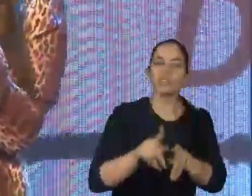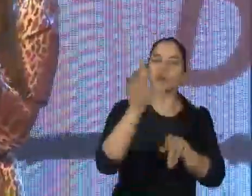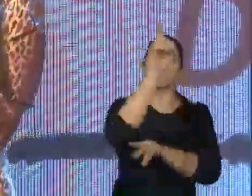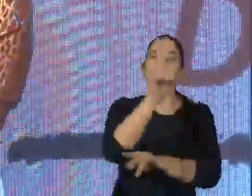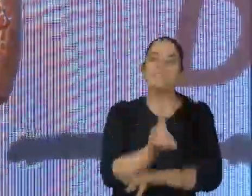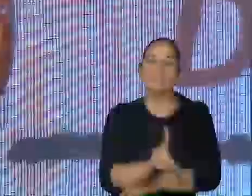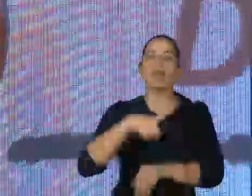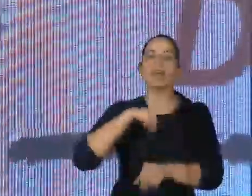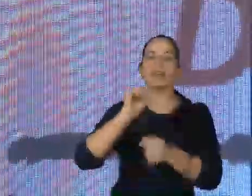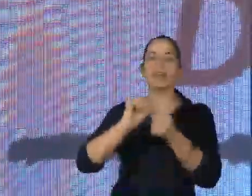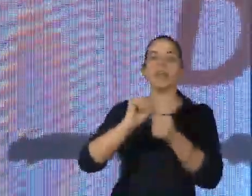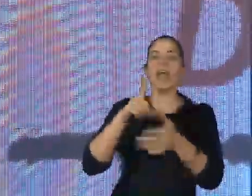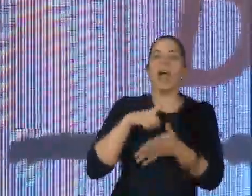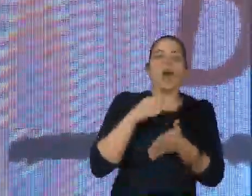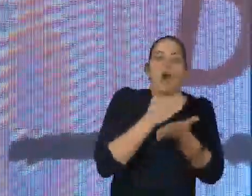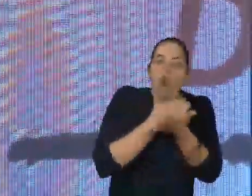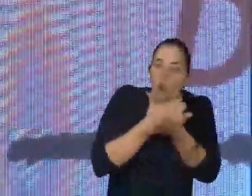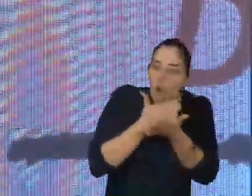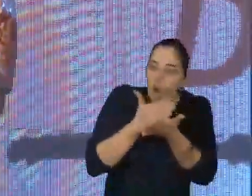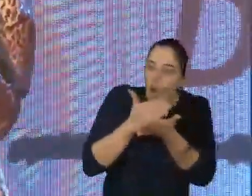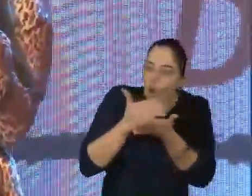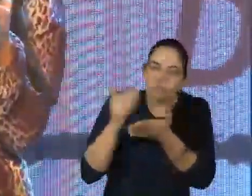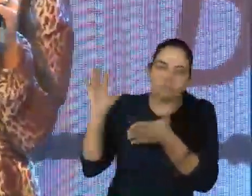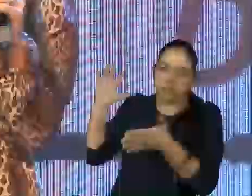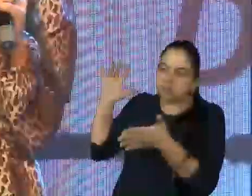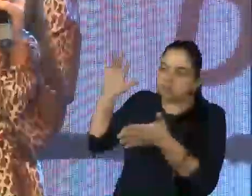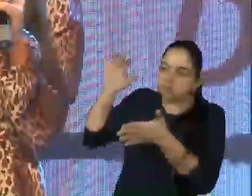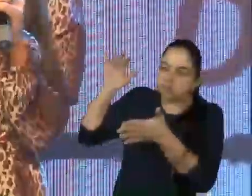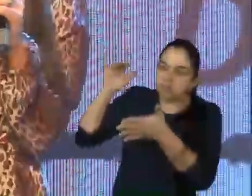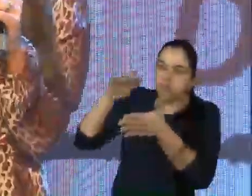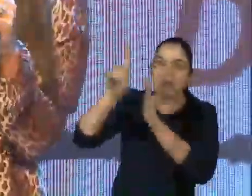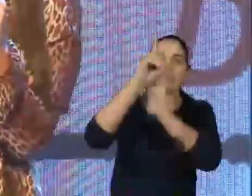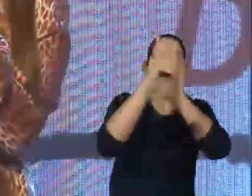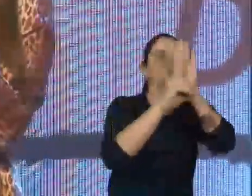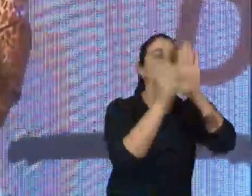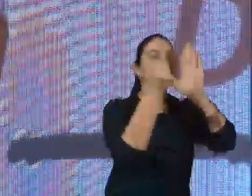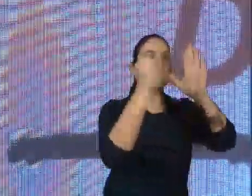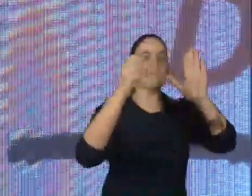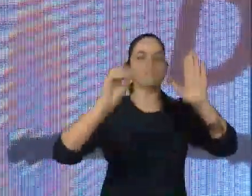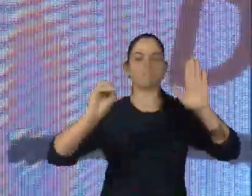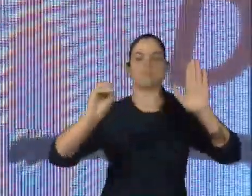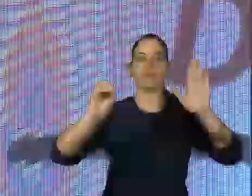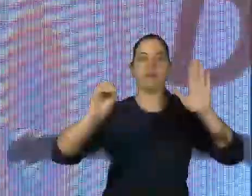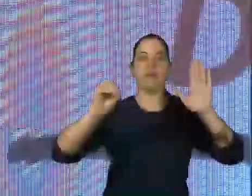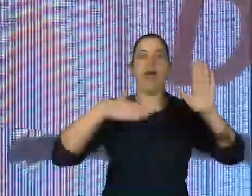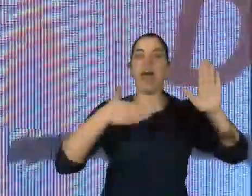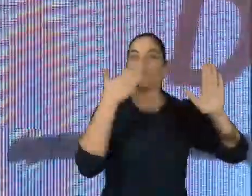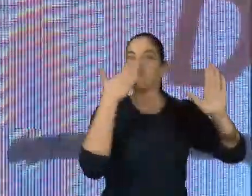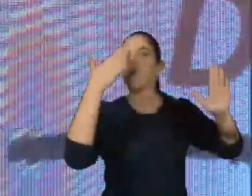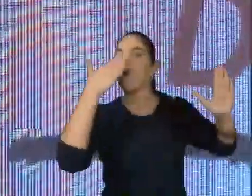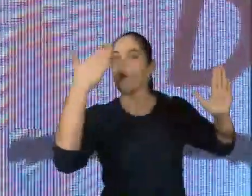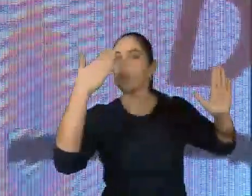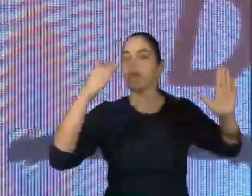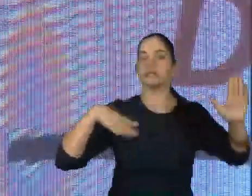deficiência que começaram, desde a década de 1980, a sair nas ruas